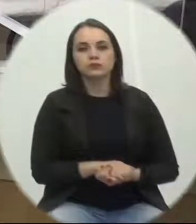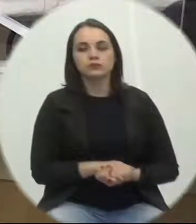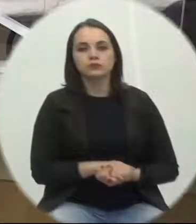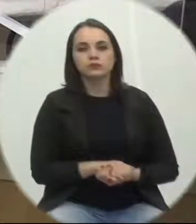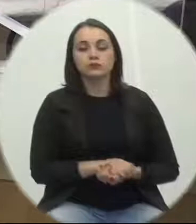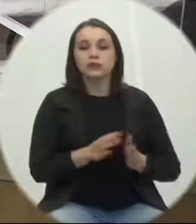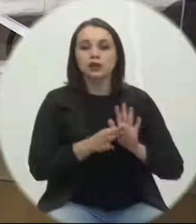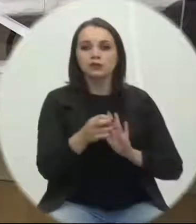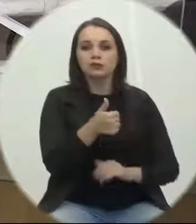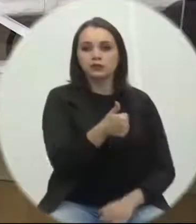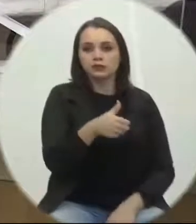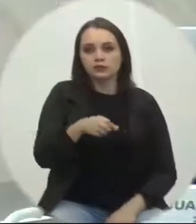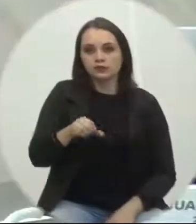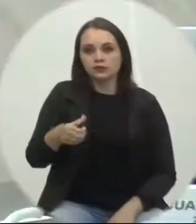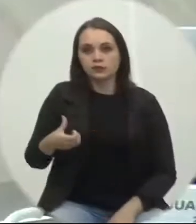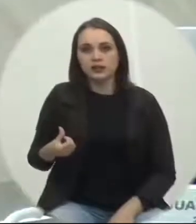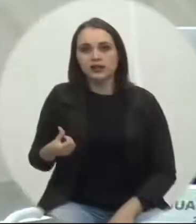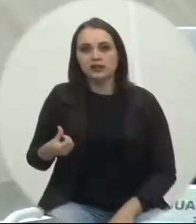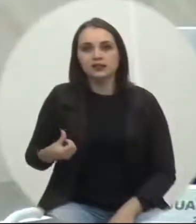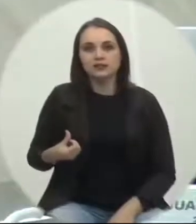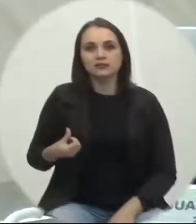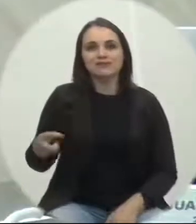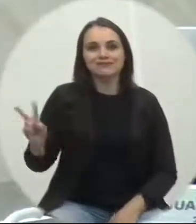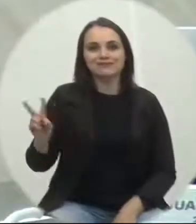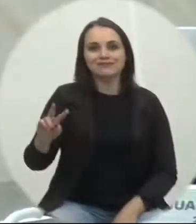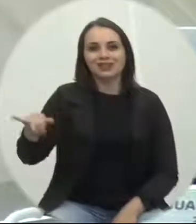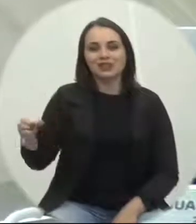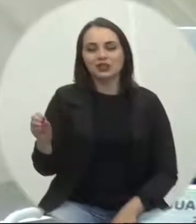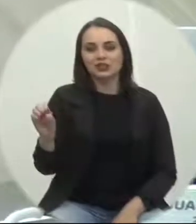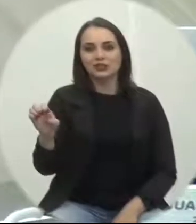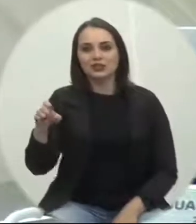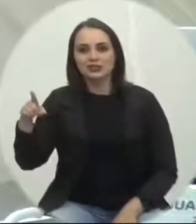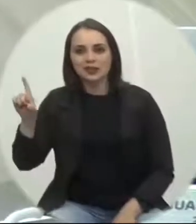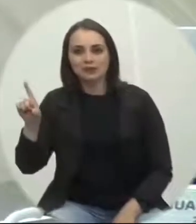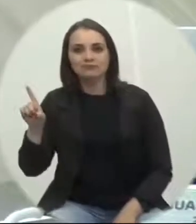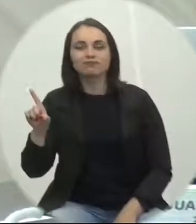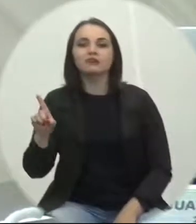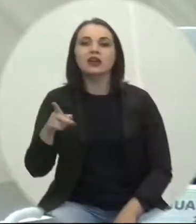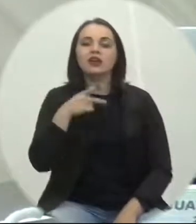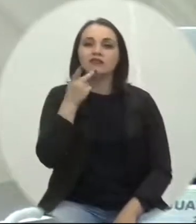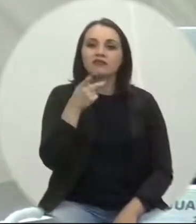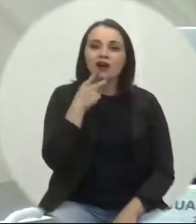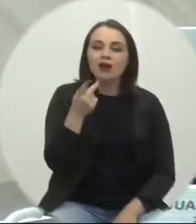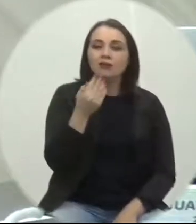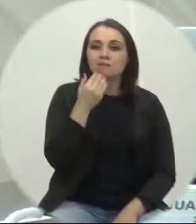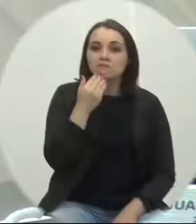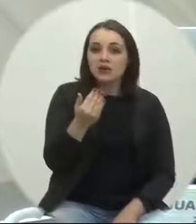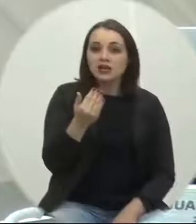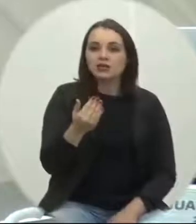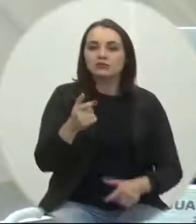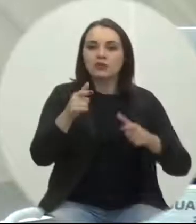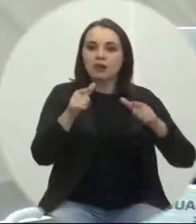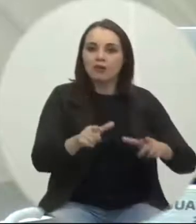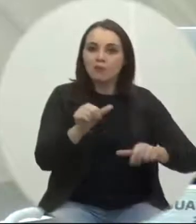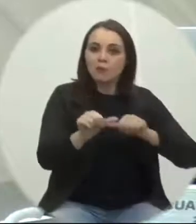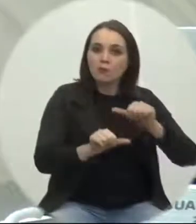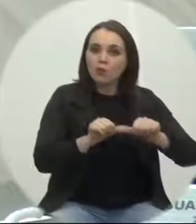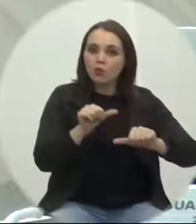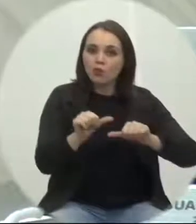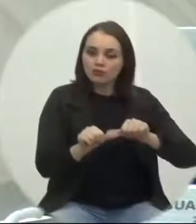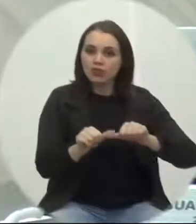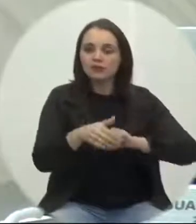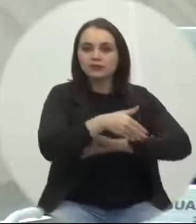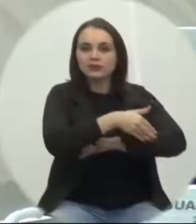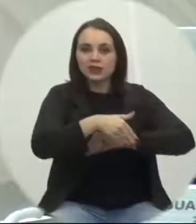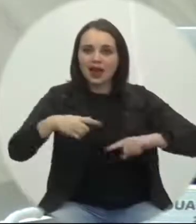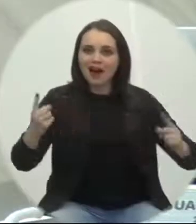Indicação 196-2021 autor vereador José Paulo Ferrarese reposição de tampa de boca de lobo localizado na avenida Luiz Lazarim